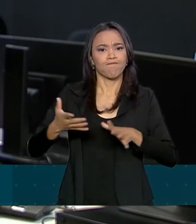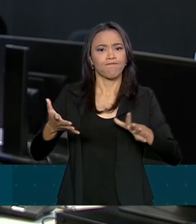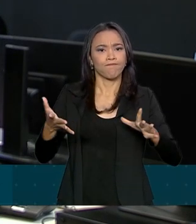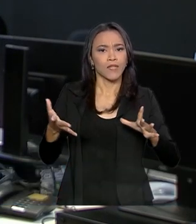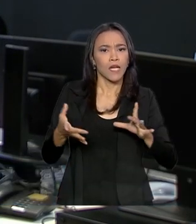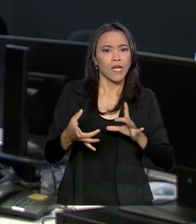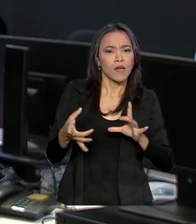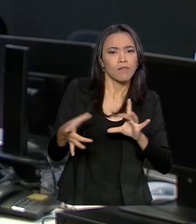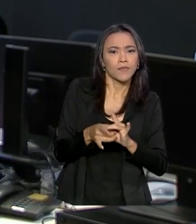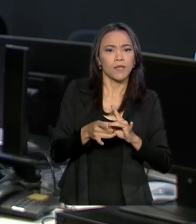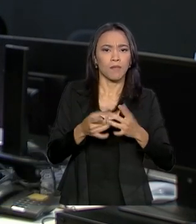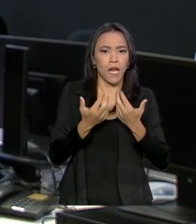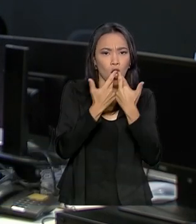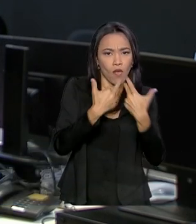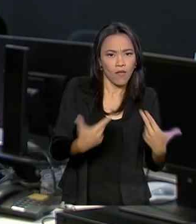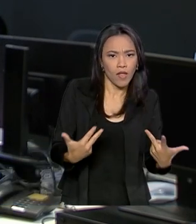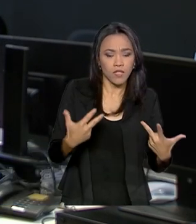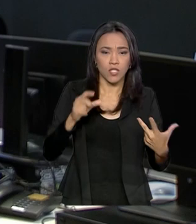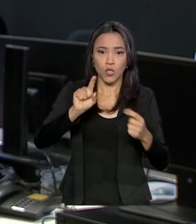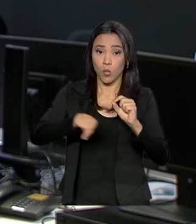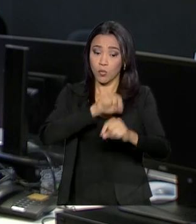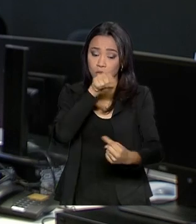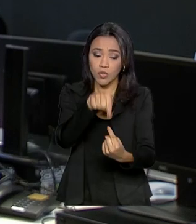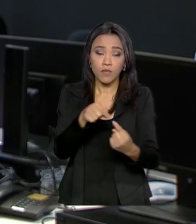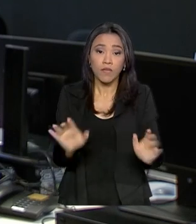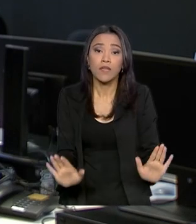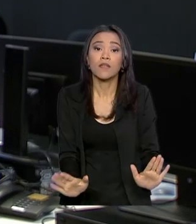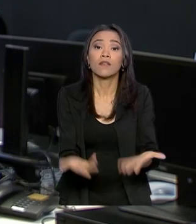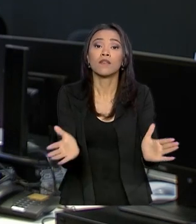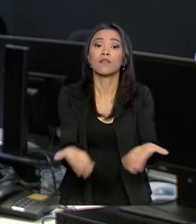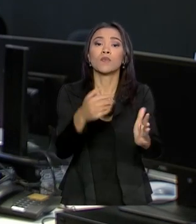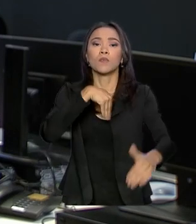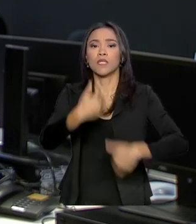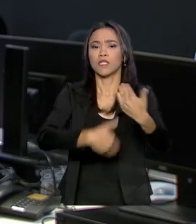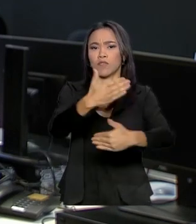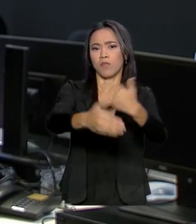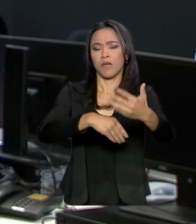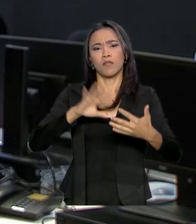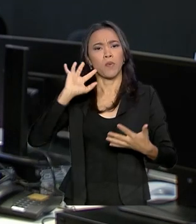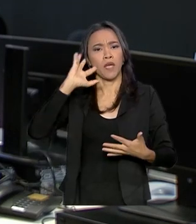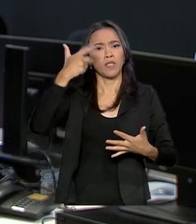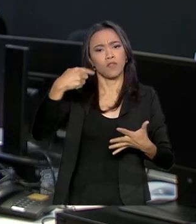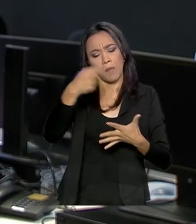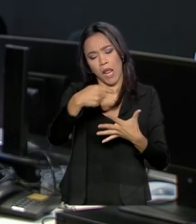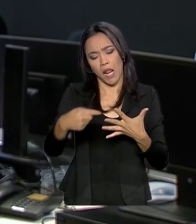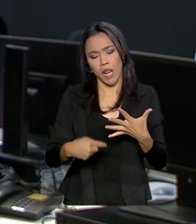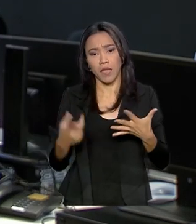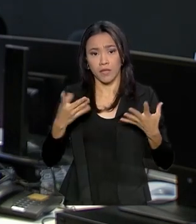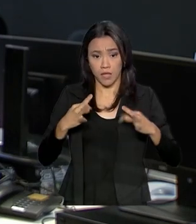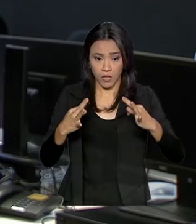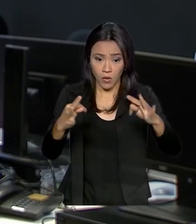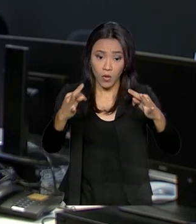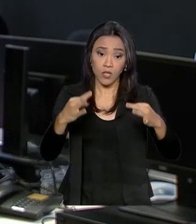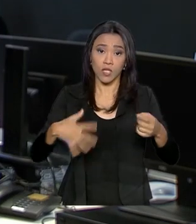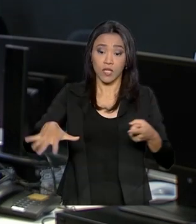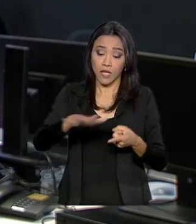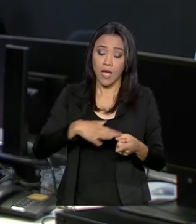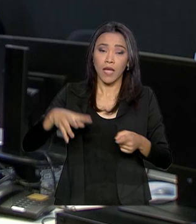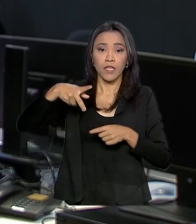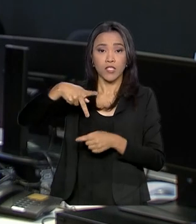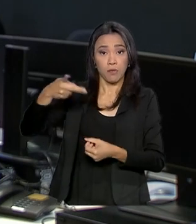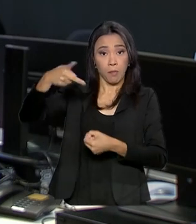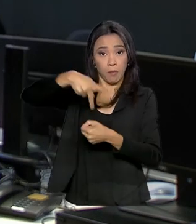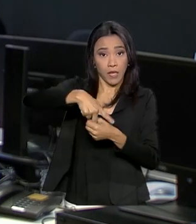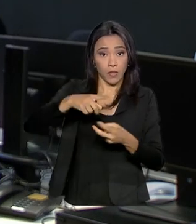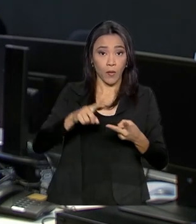a Inovação e foi criada para estimular o desenvolvimento de soluções tecnológicas nas áreas de petróleo, gás e